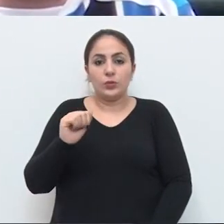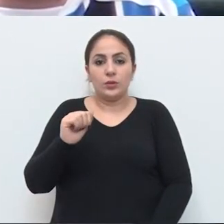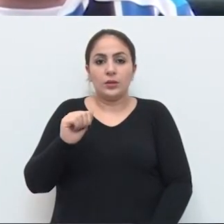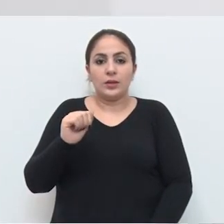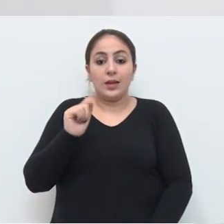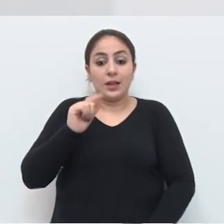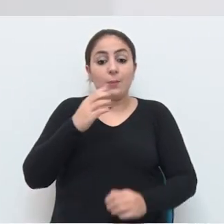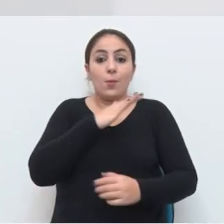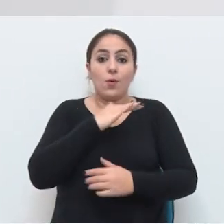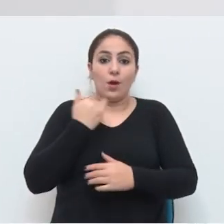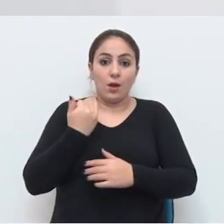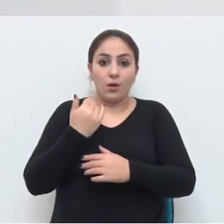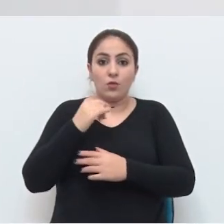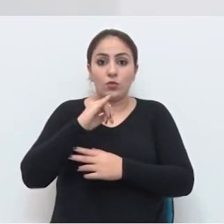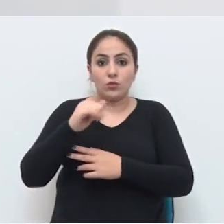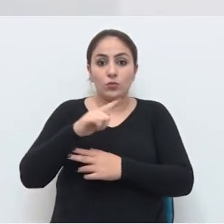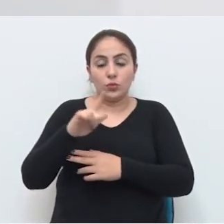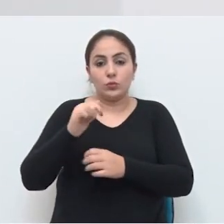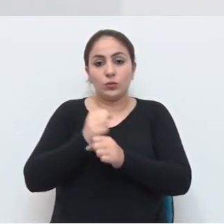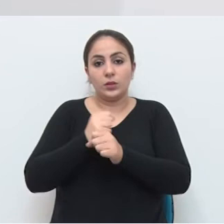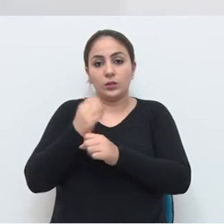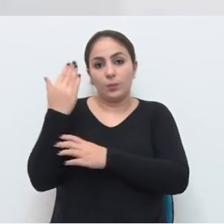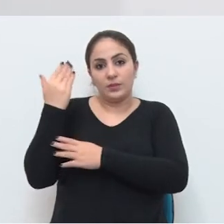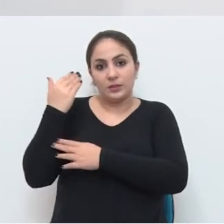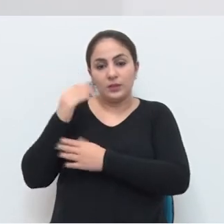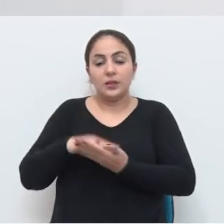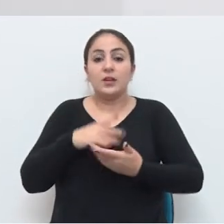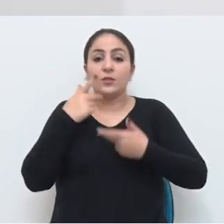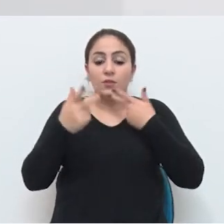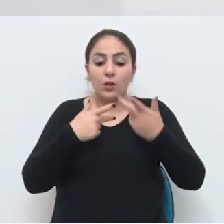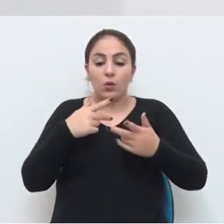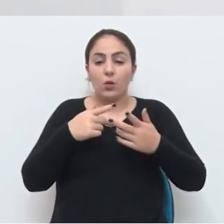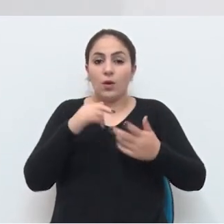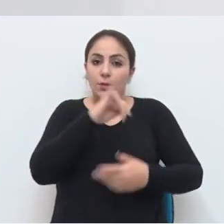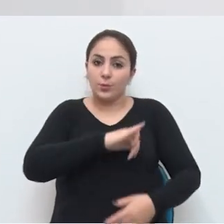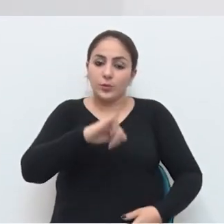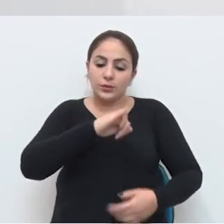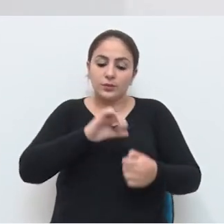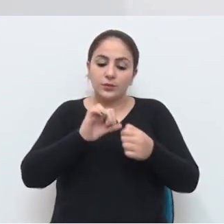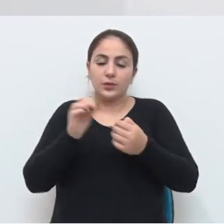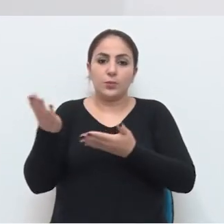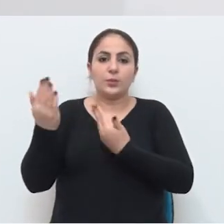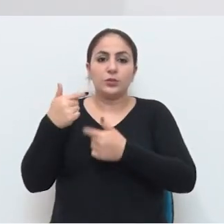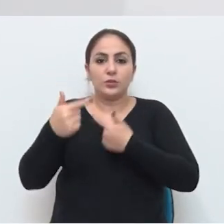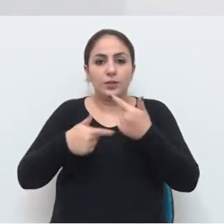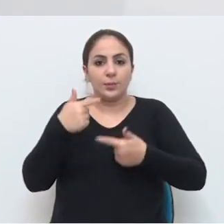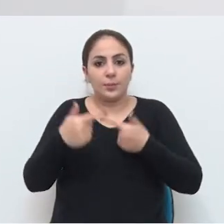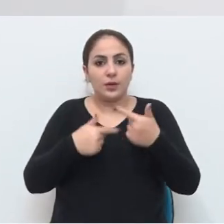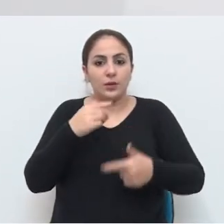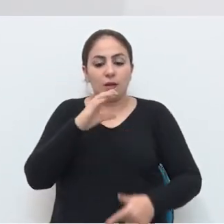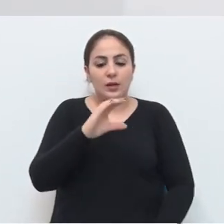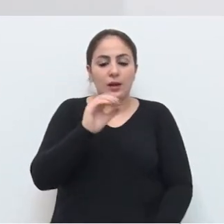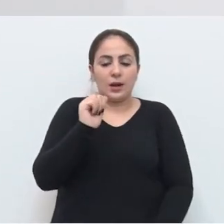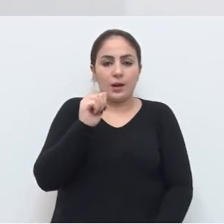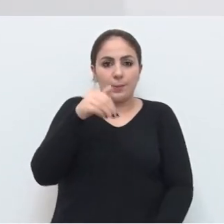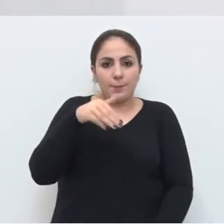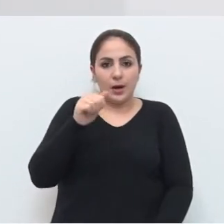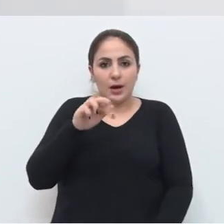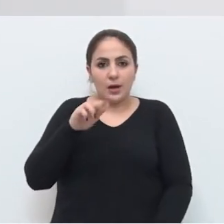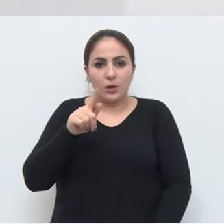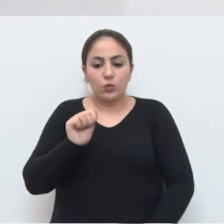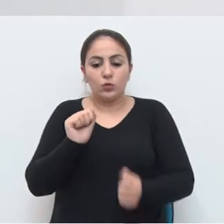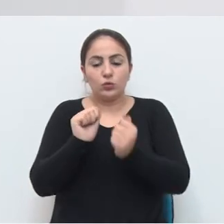passado. O autor da matéria defendeu na tribuna a importância da homenagem pelo trabalho de Camargo,